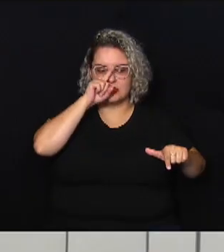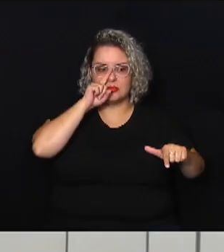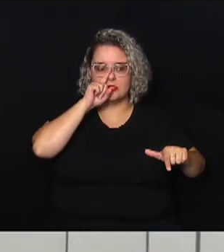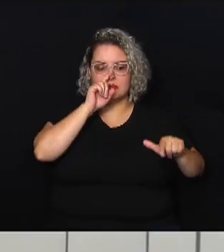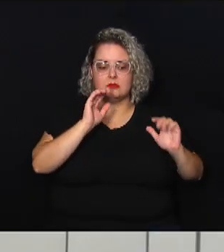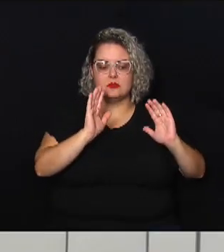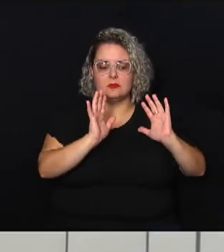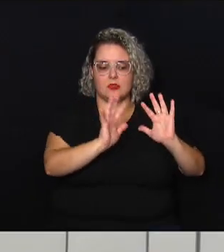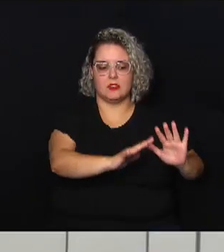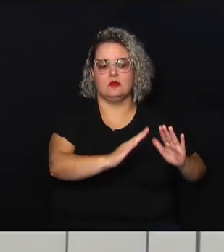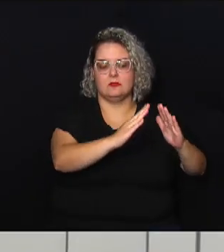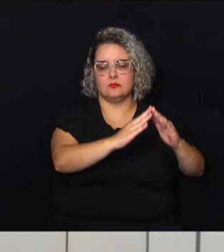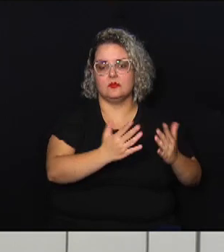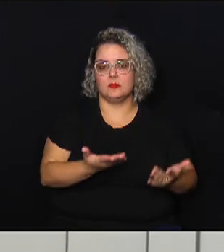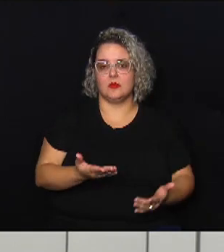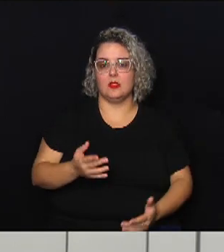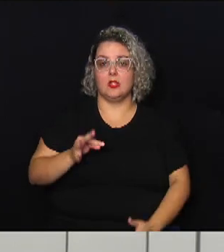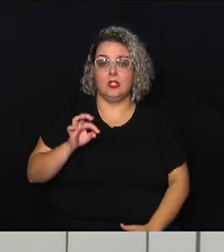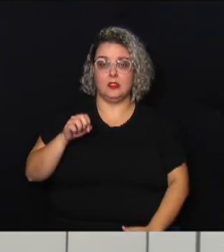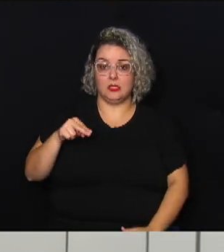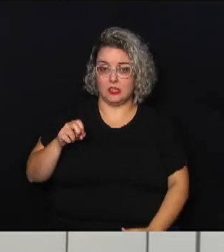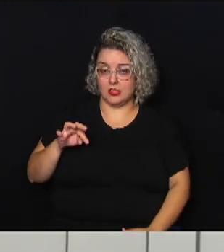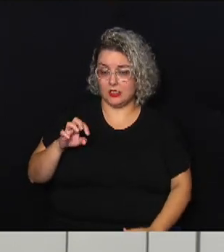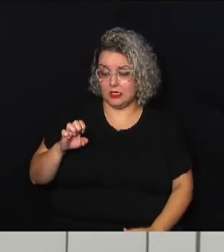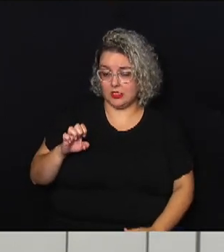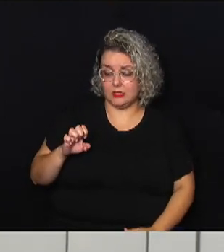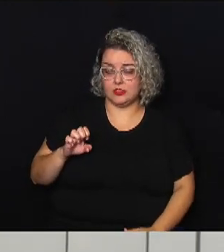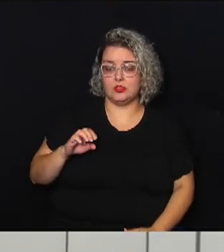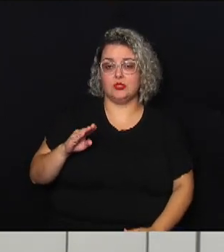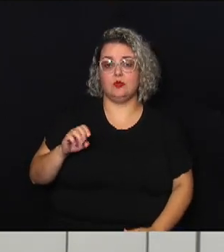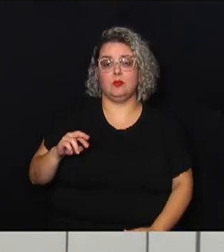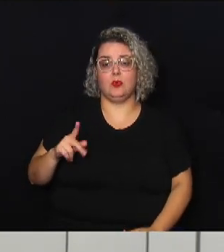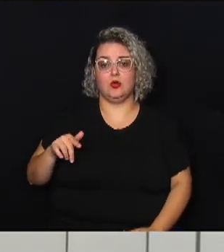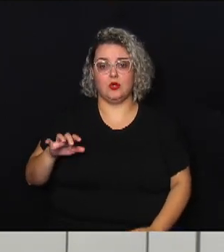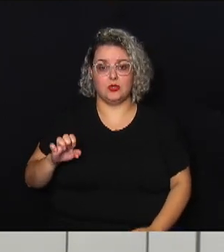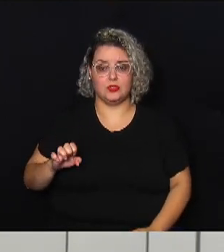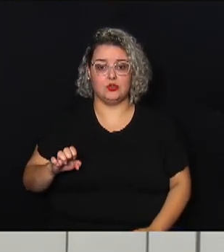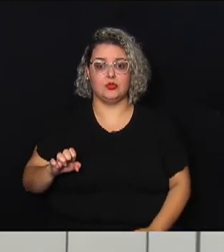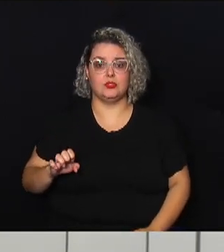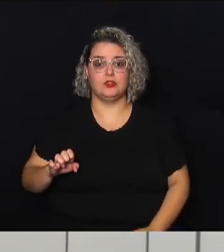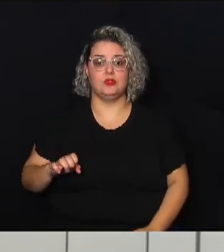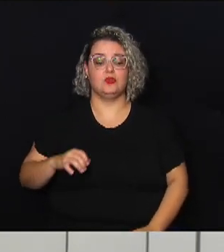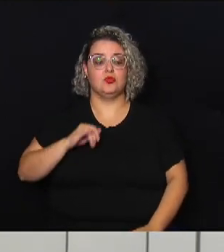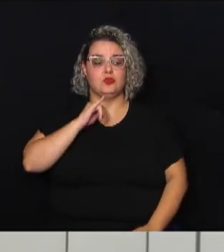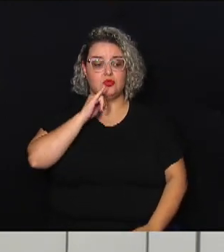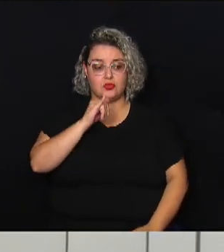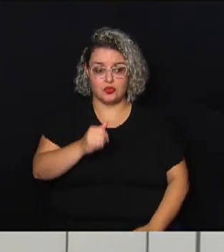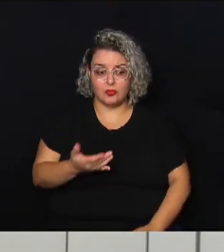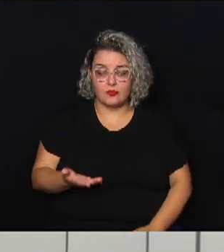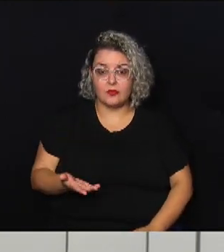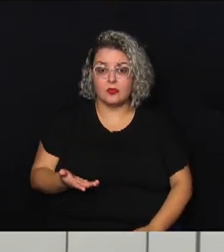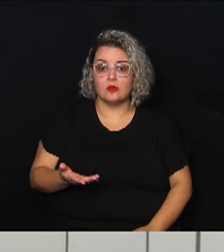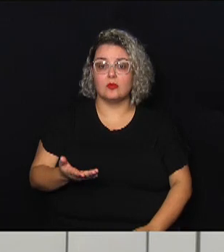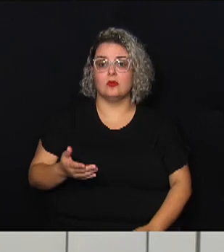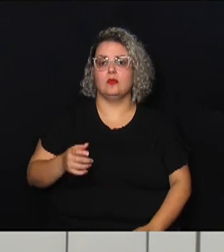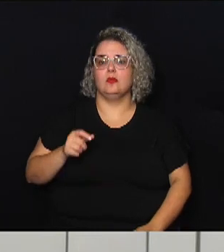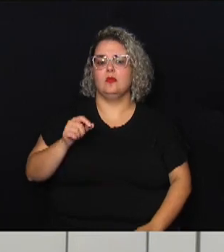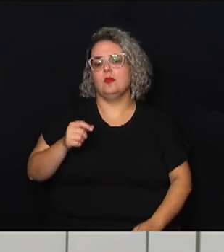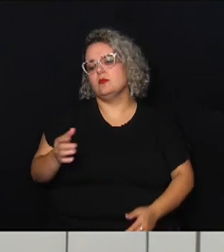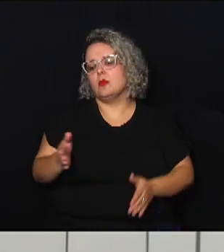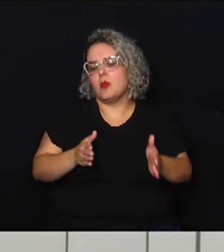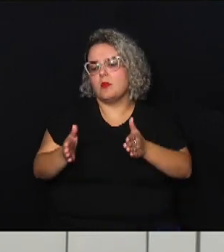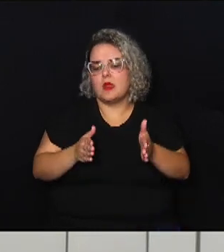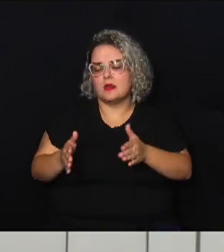que nós temos aí bombeiros destacados trabalhando na questão do terremoto da Turquia no caso do